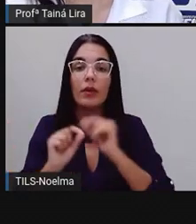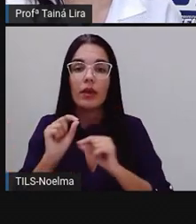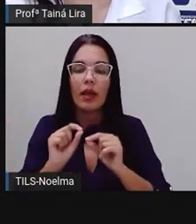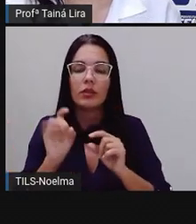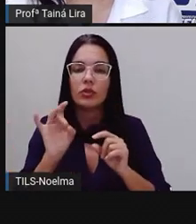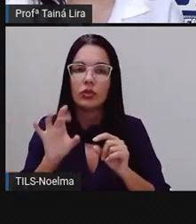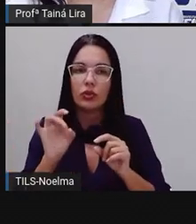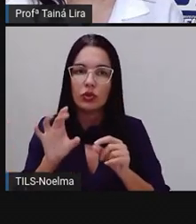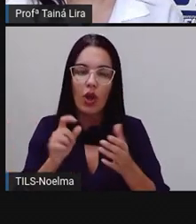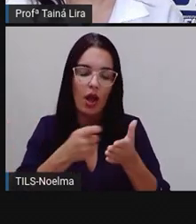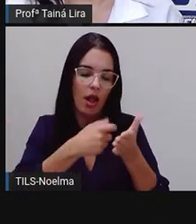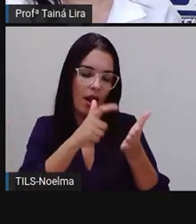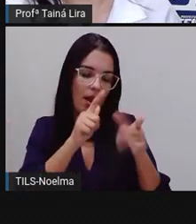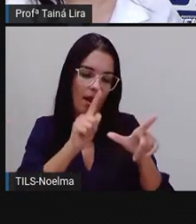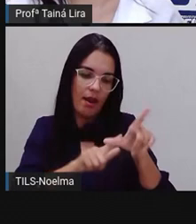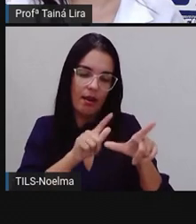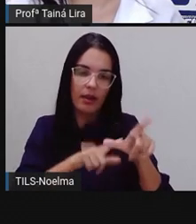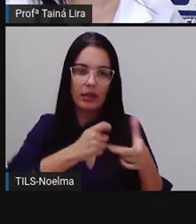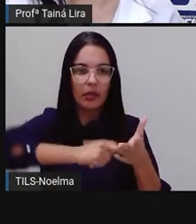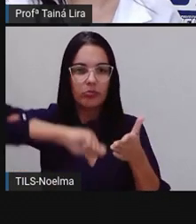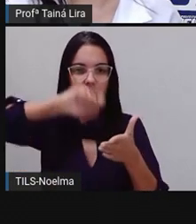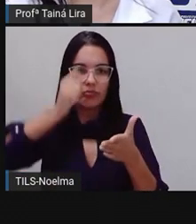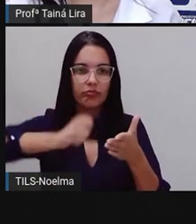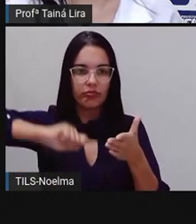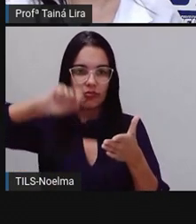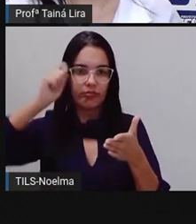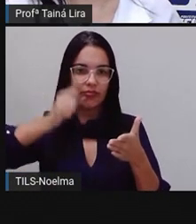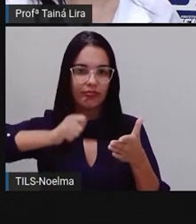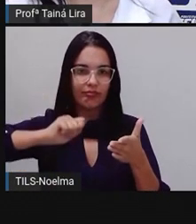letra cursiva, tá bom?